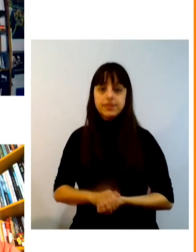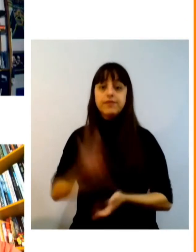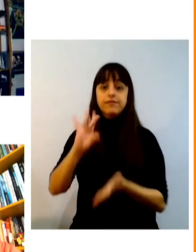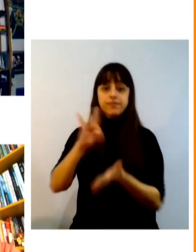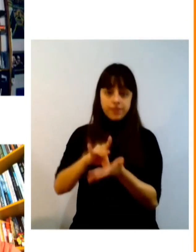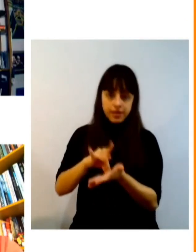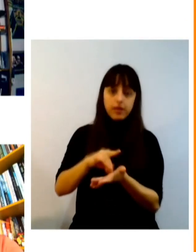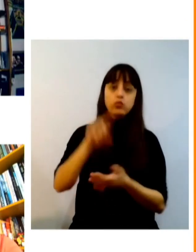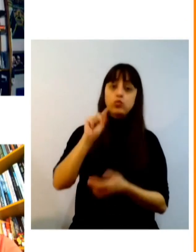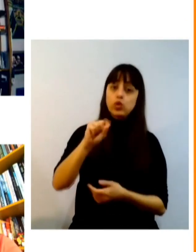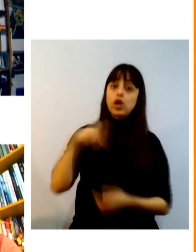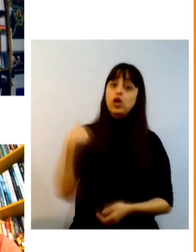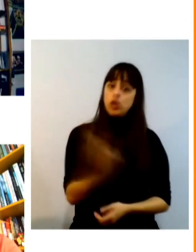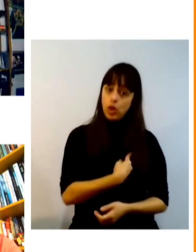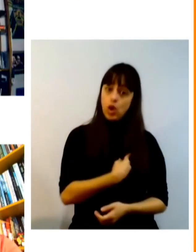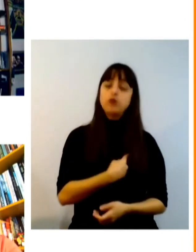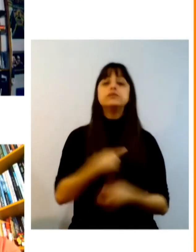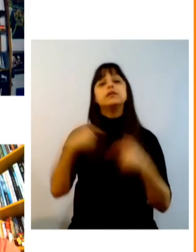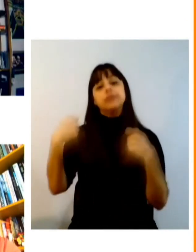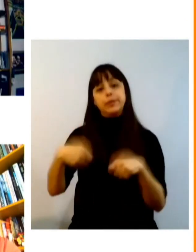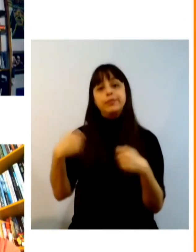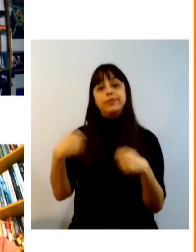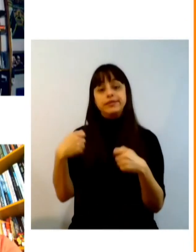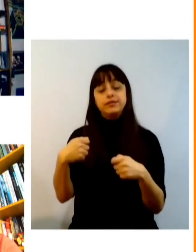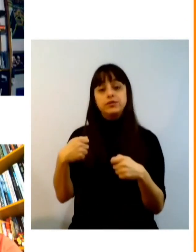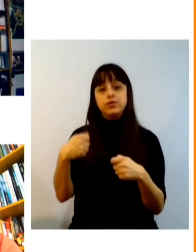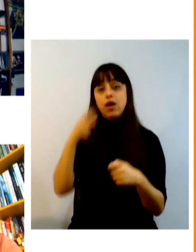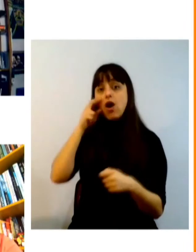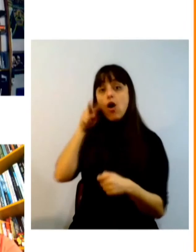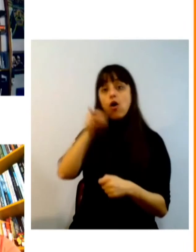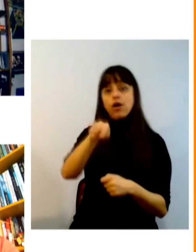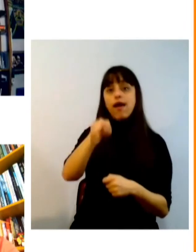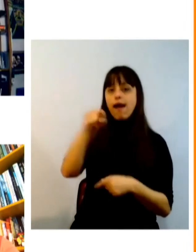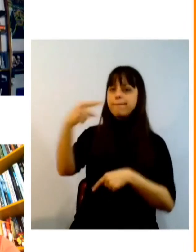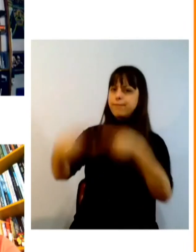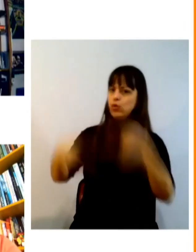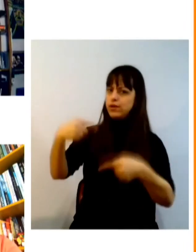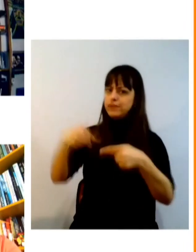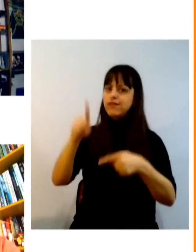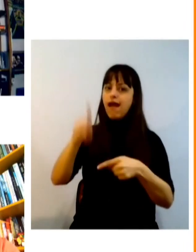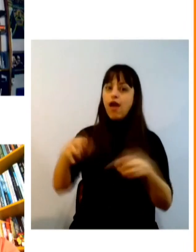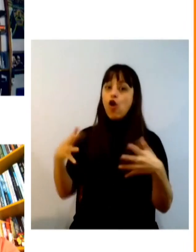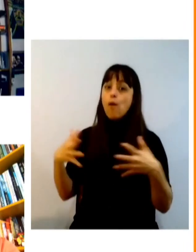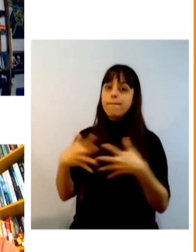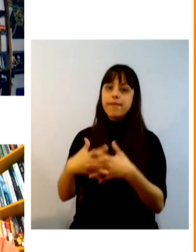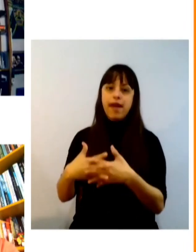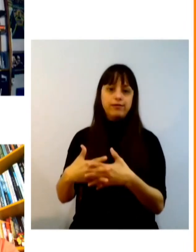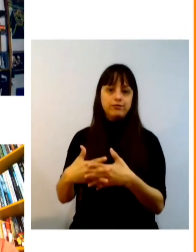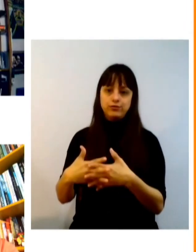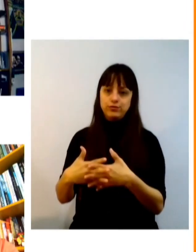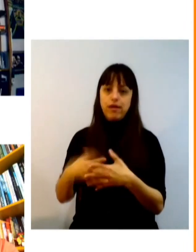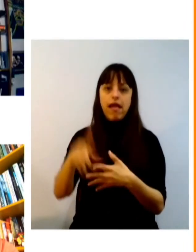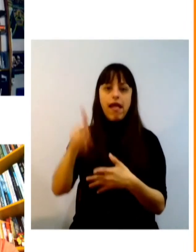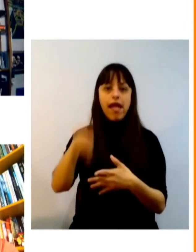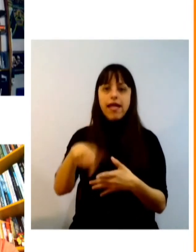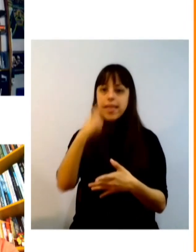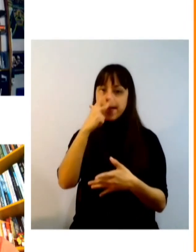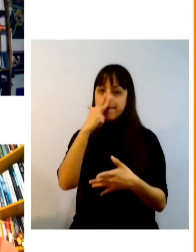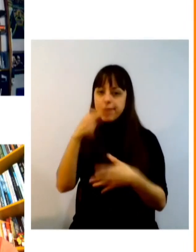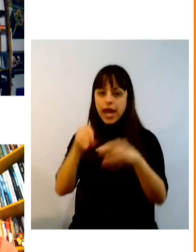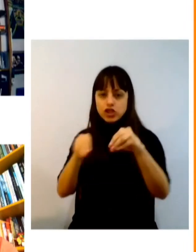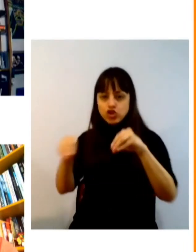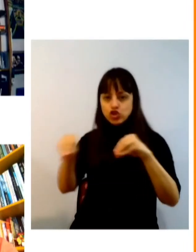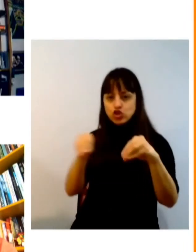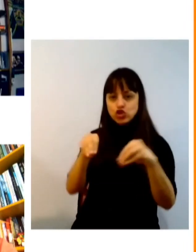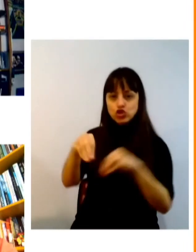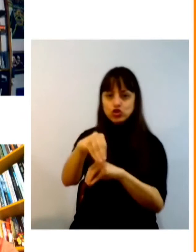pontos contrários você tem que aprender você tem que saber a navegar na política a política é complexa